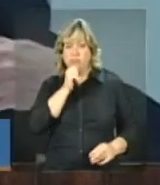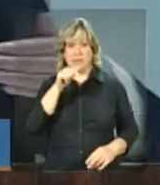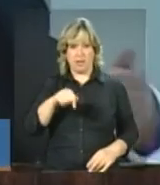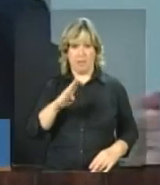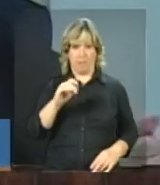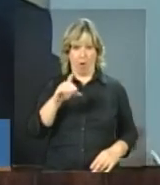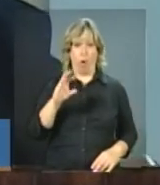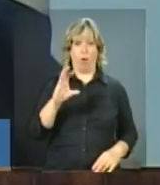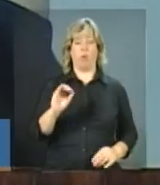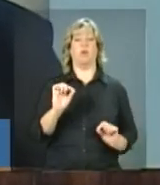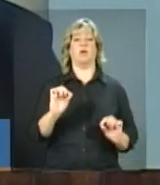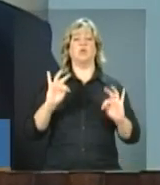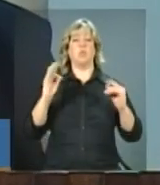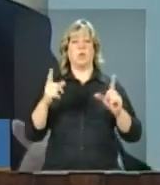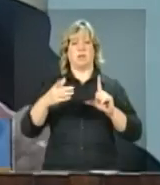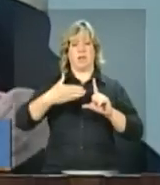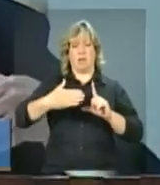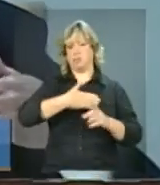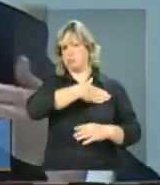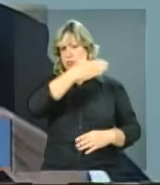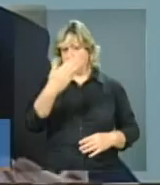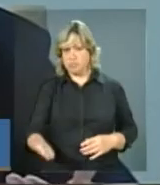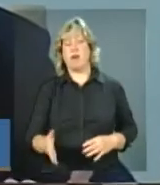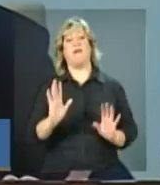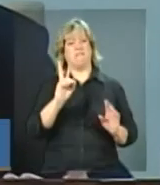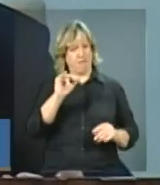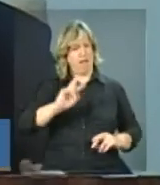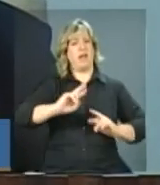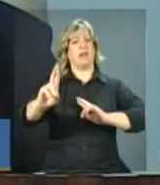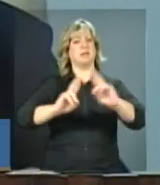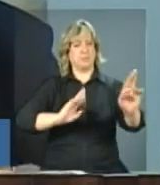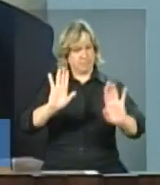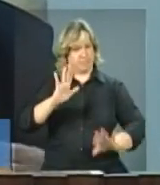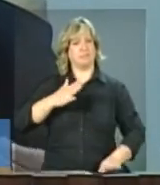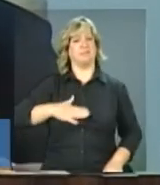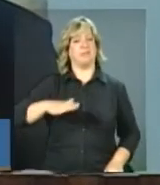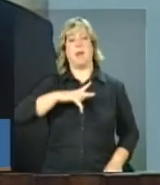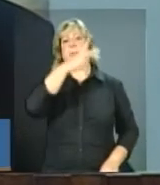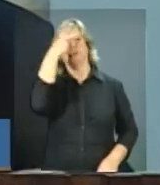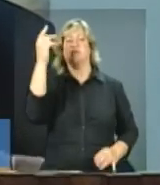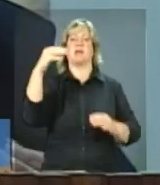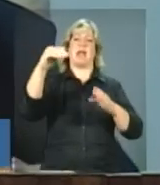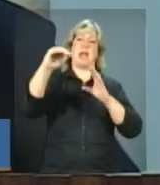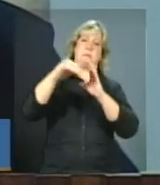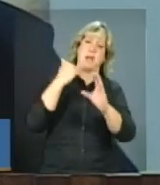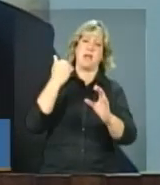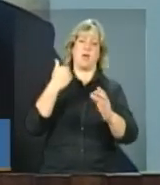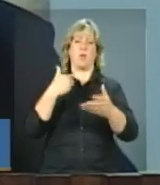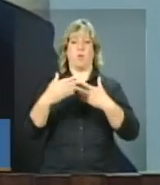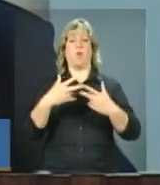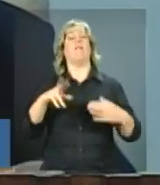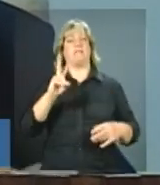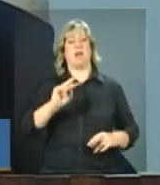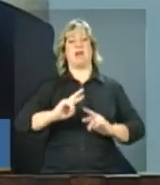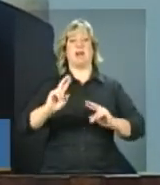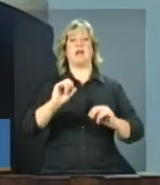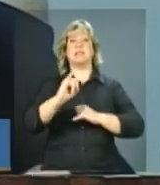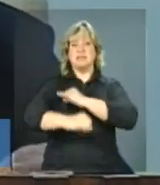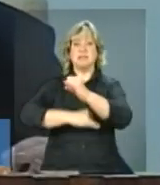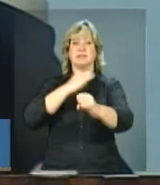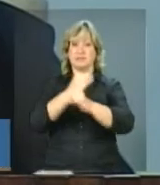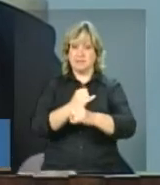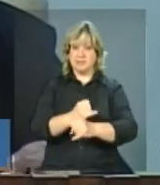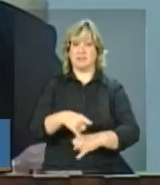e durante toda a teleconferência, elas serão respondidas, as respostas serão disponibilizadas no site